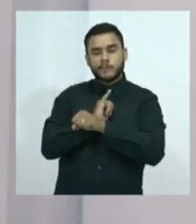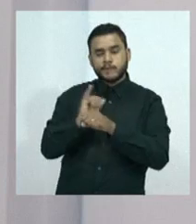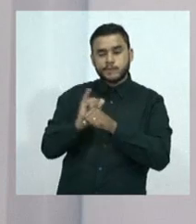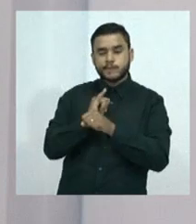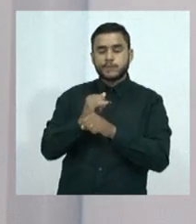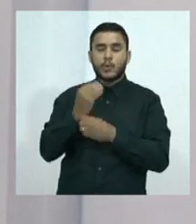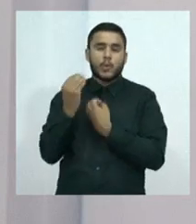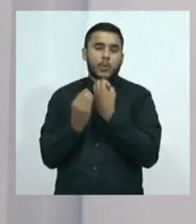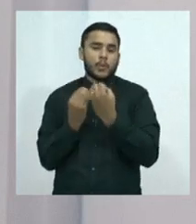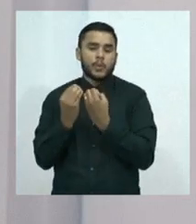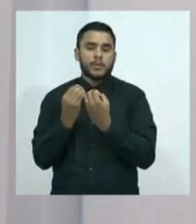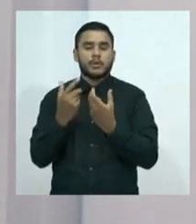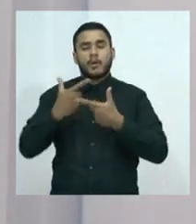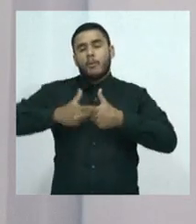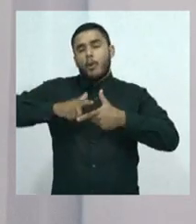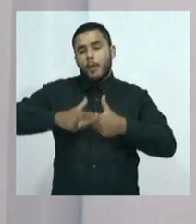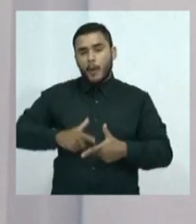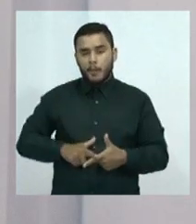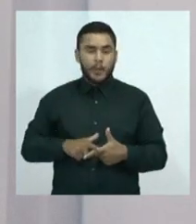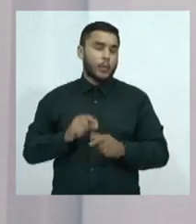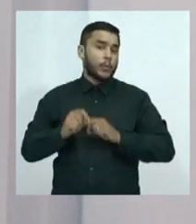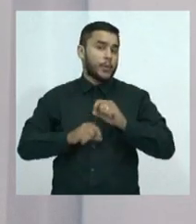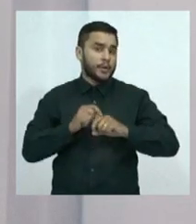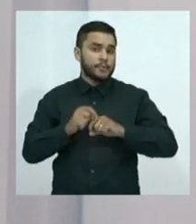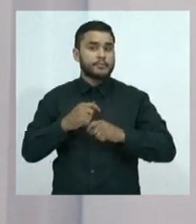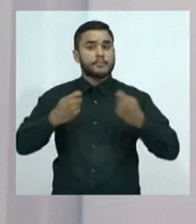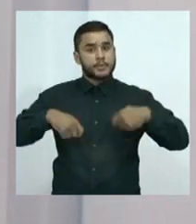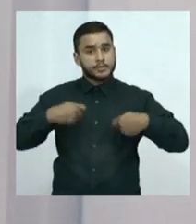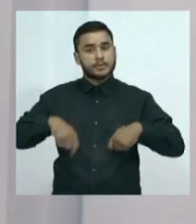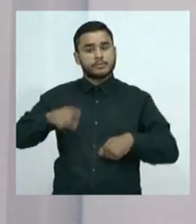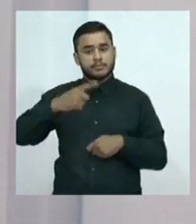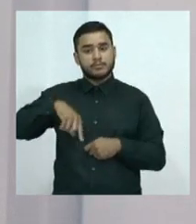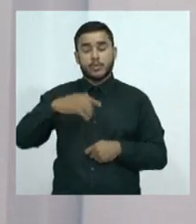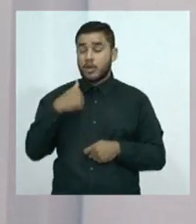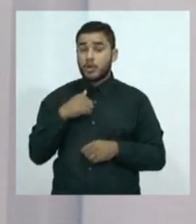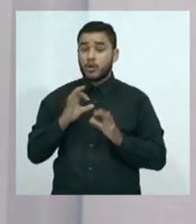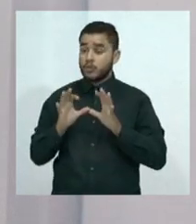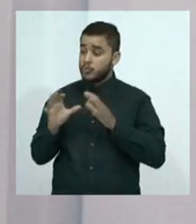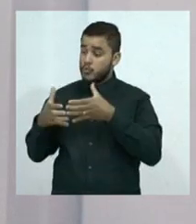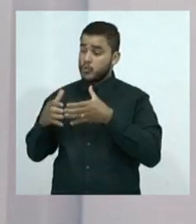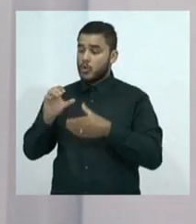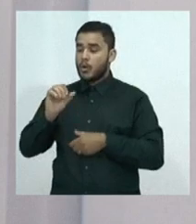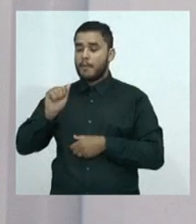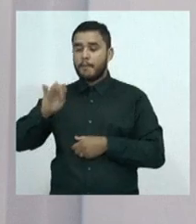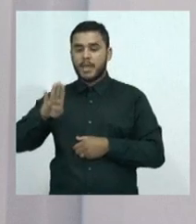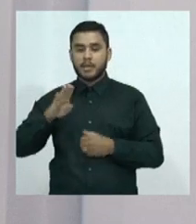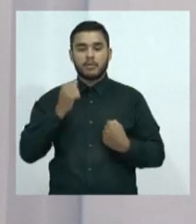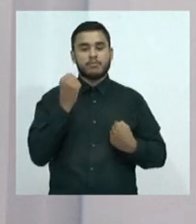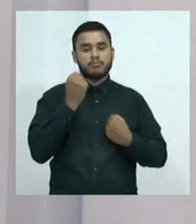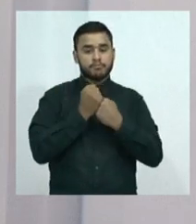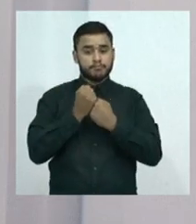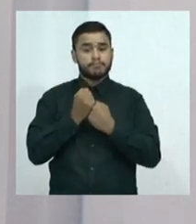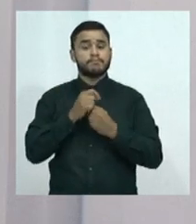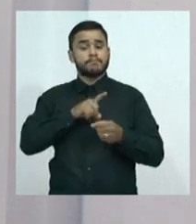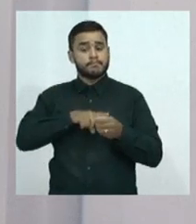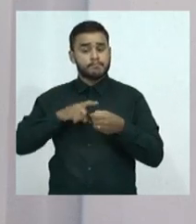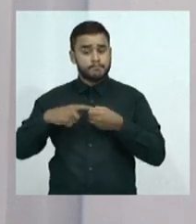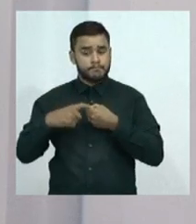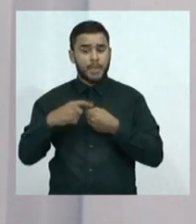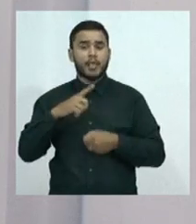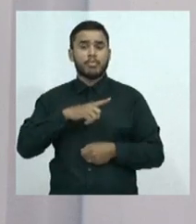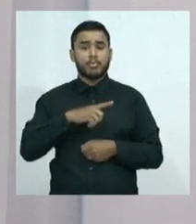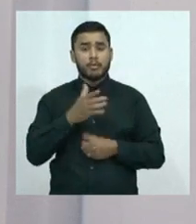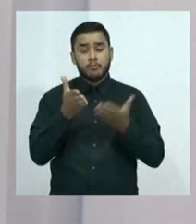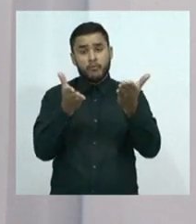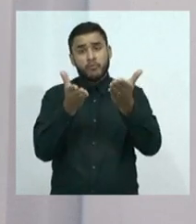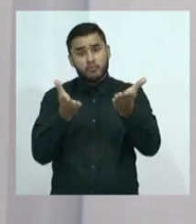outras problemáticas que devem ser enfrentadas. A gente organizou isso com muito carinho, com o apoio dos nossos parceiros e convida